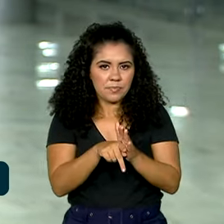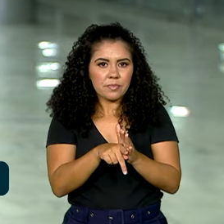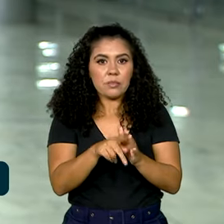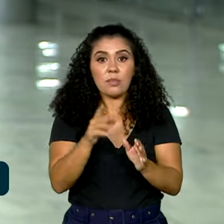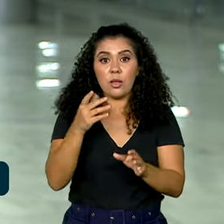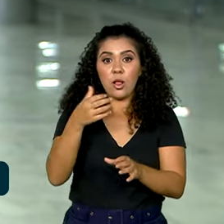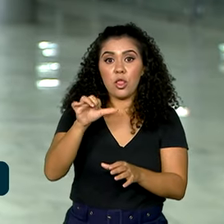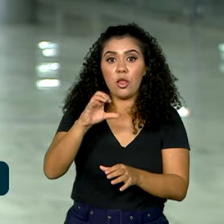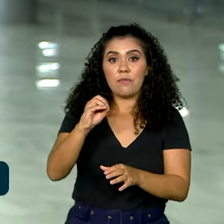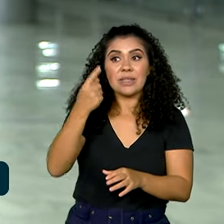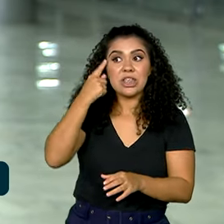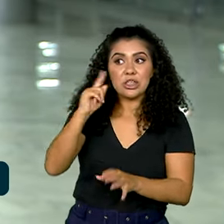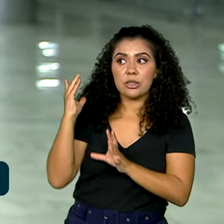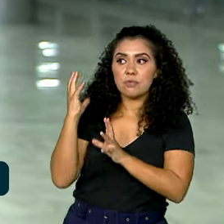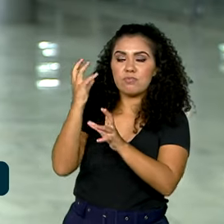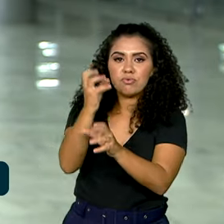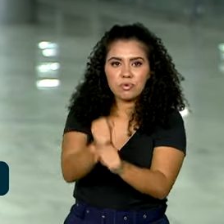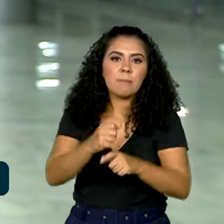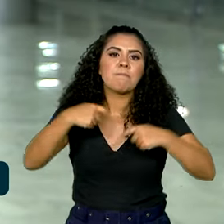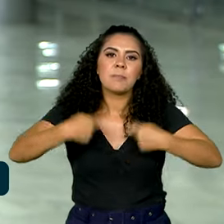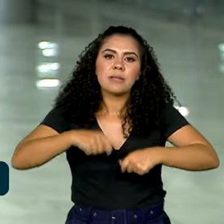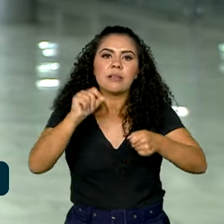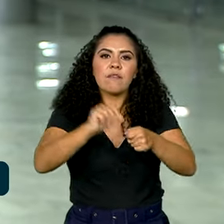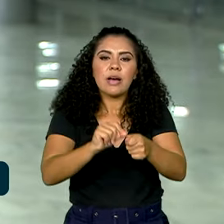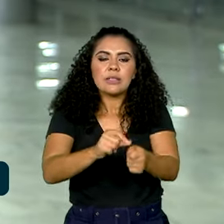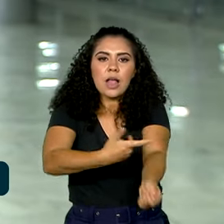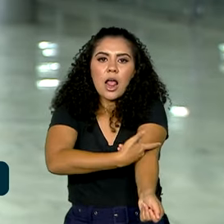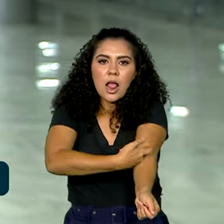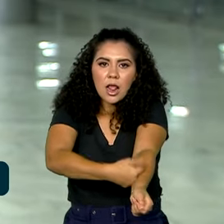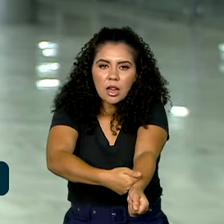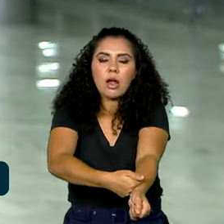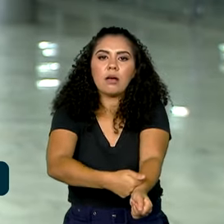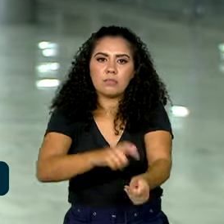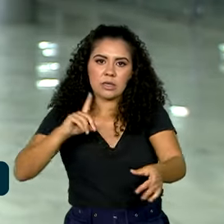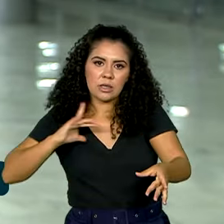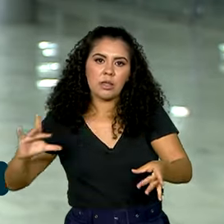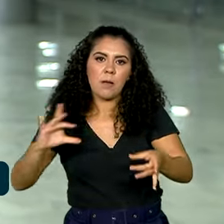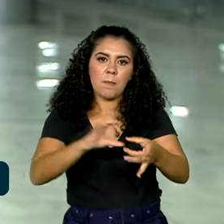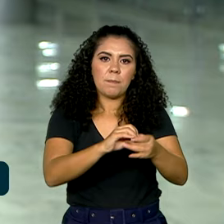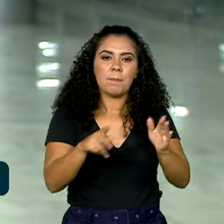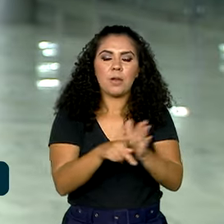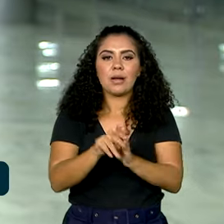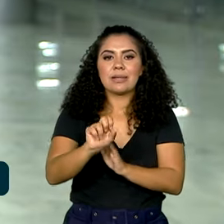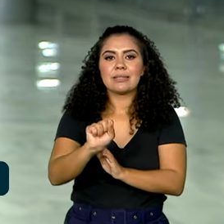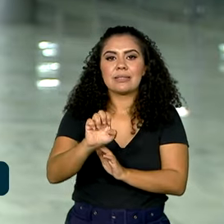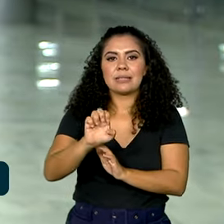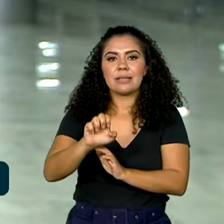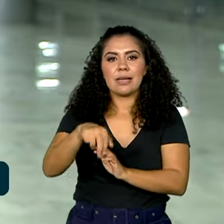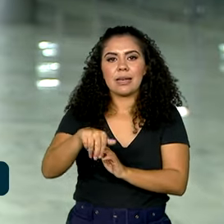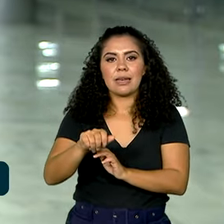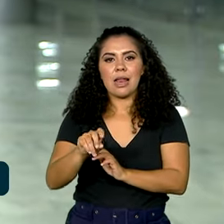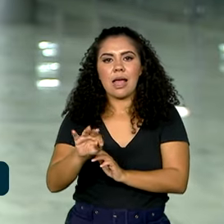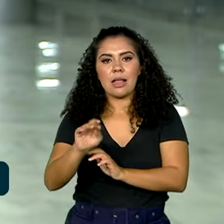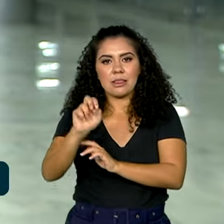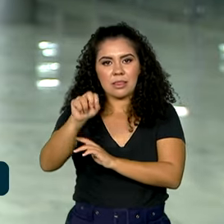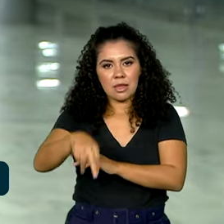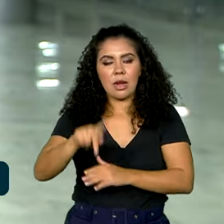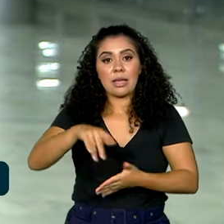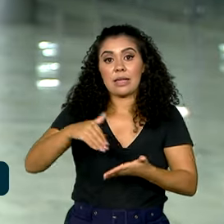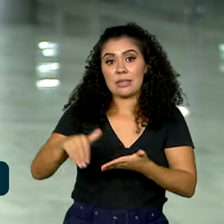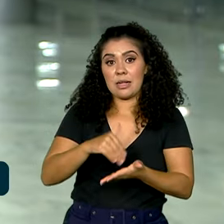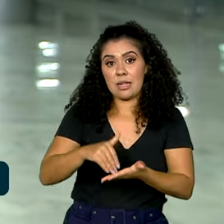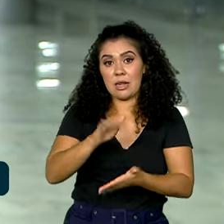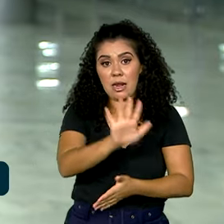90 dias e deve ser realizado em laboratório credenciado pela Senatran, que é a Secretaria Nacional de